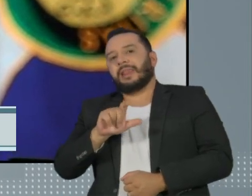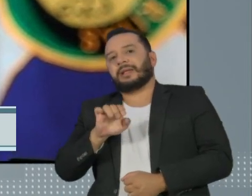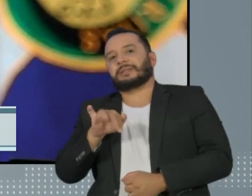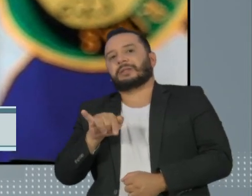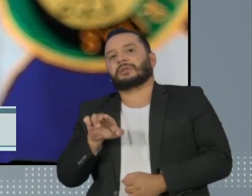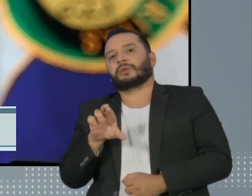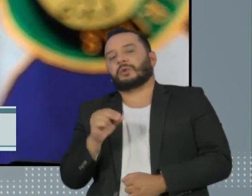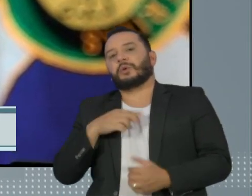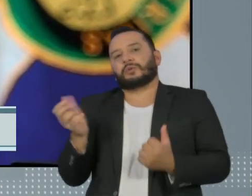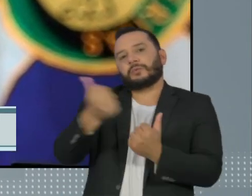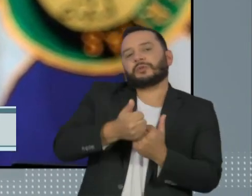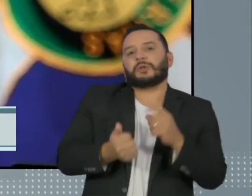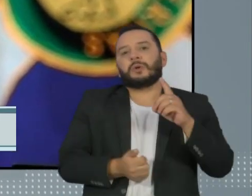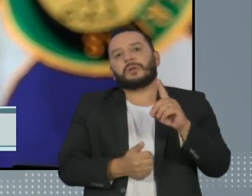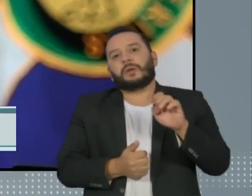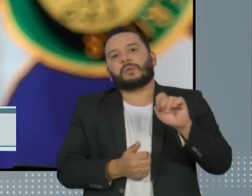coordenador da Força-Tarefa no Estado.